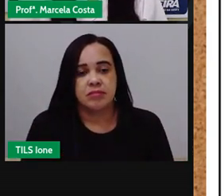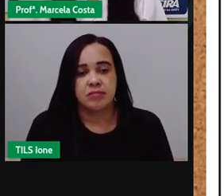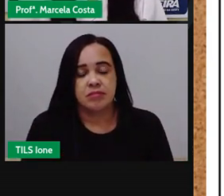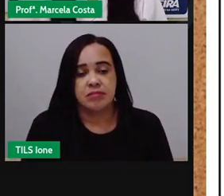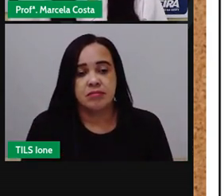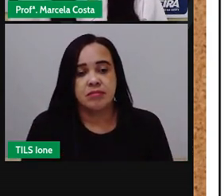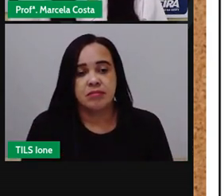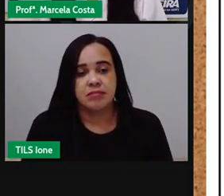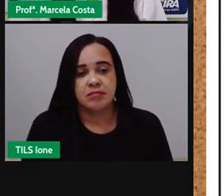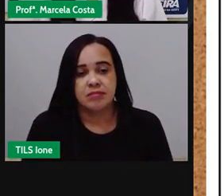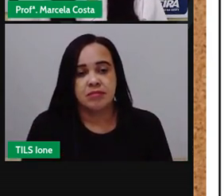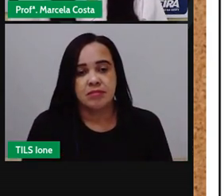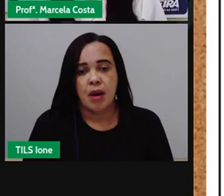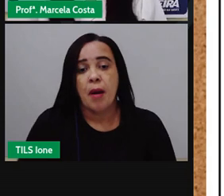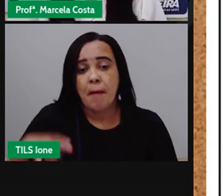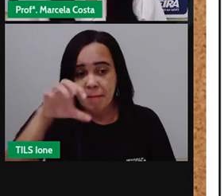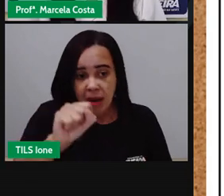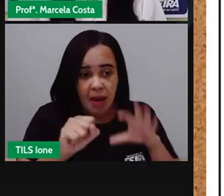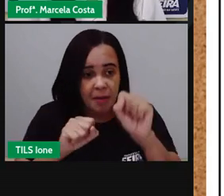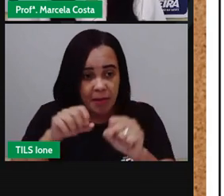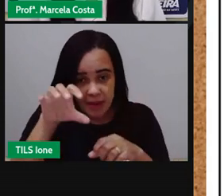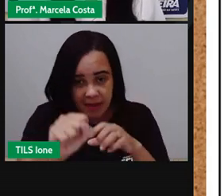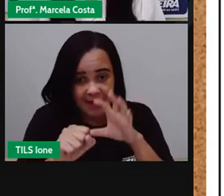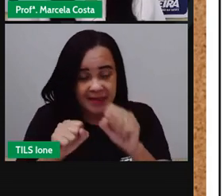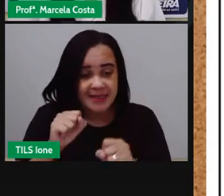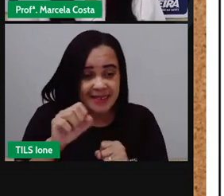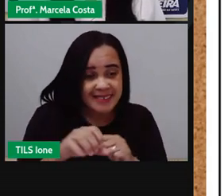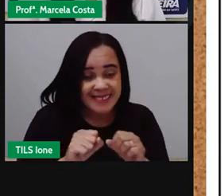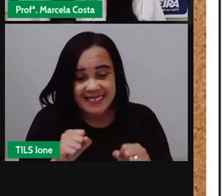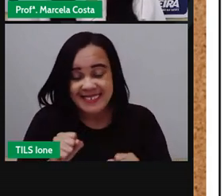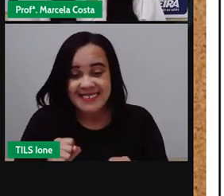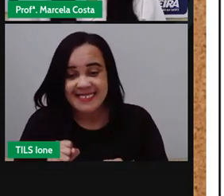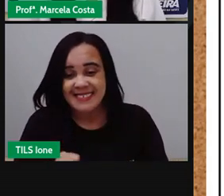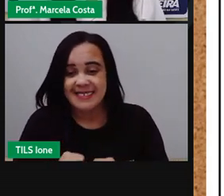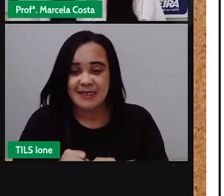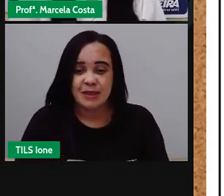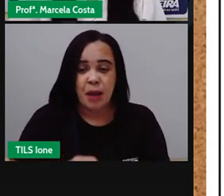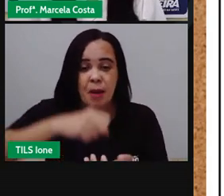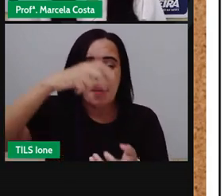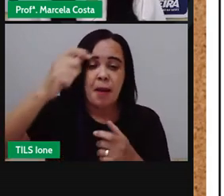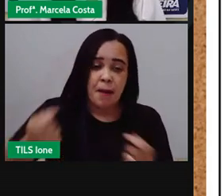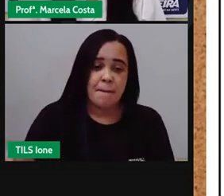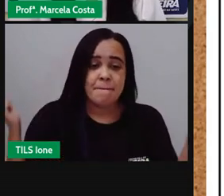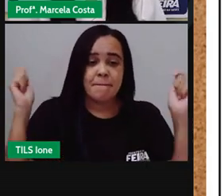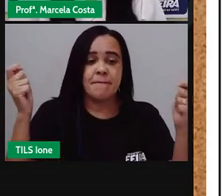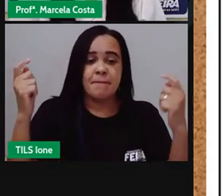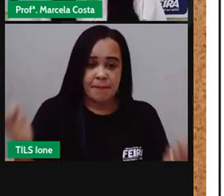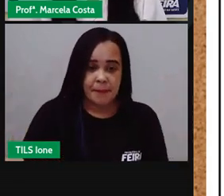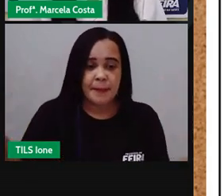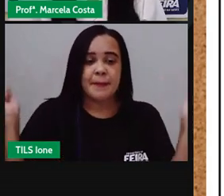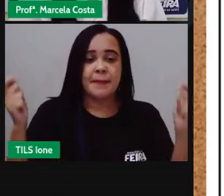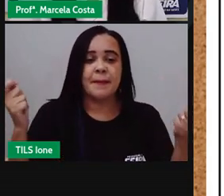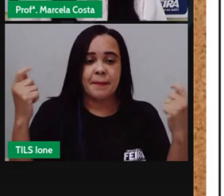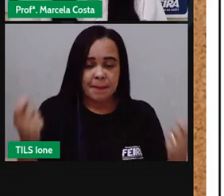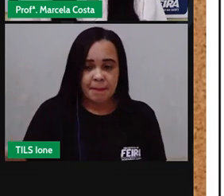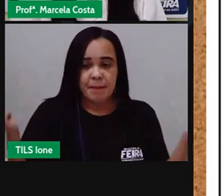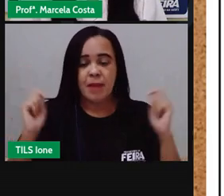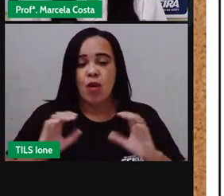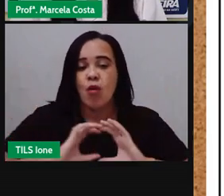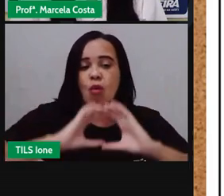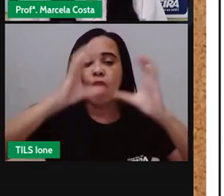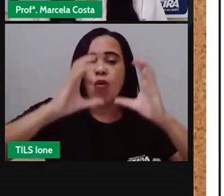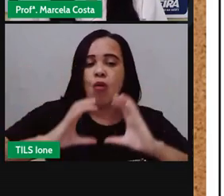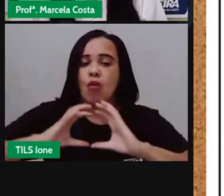pega-pega pula a corda joga a bola